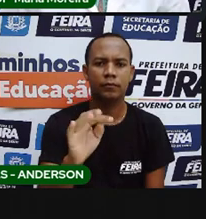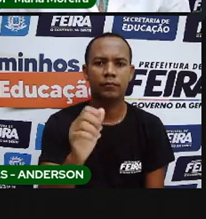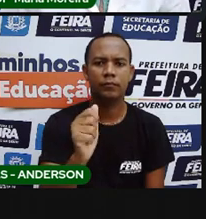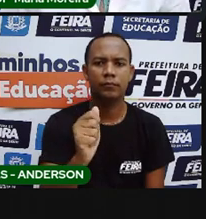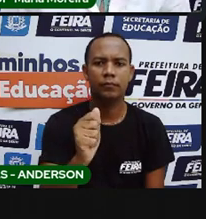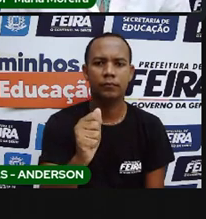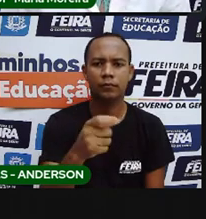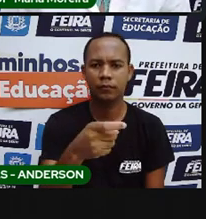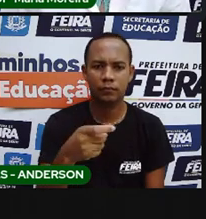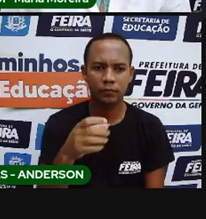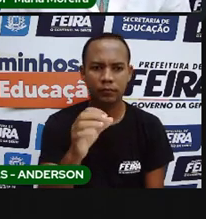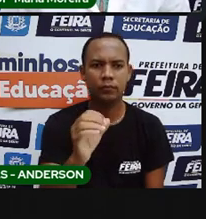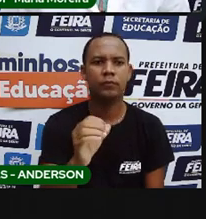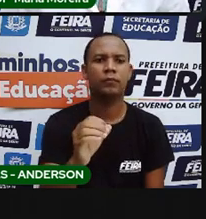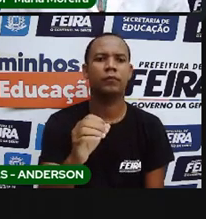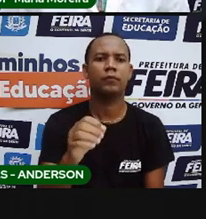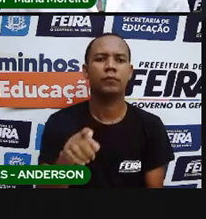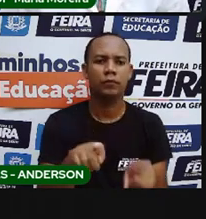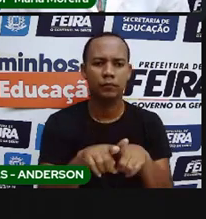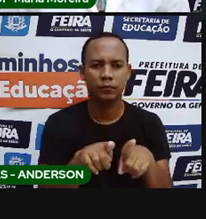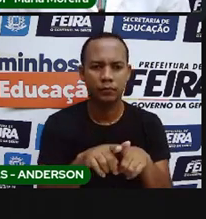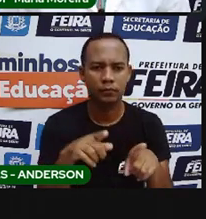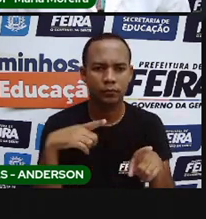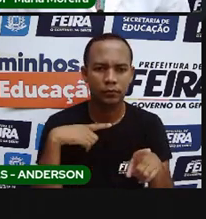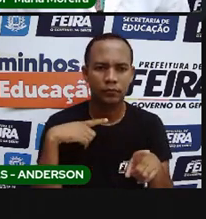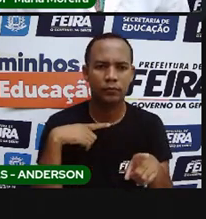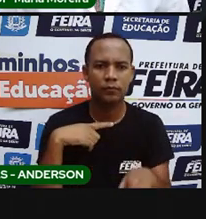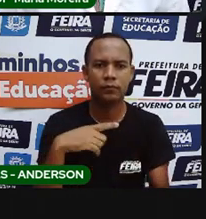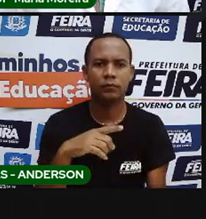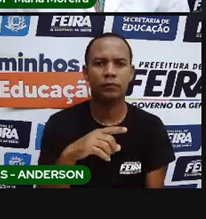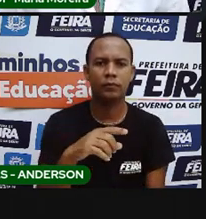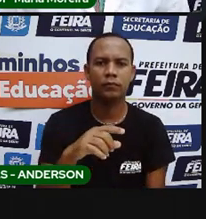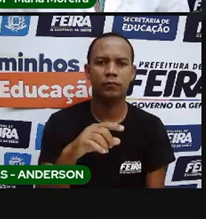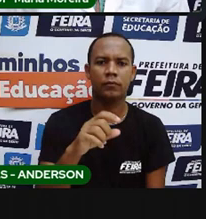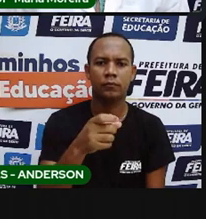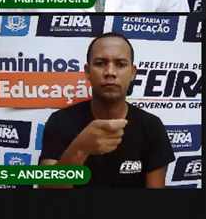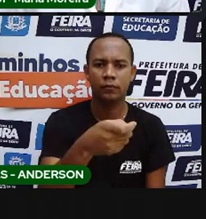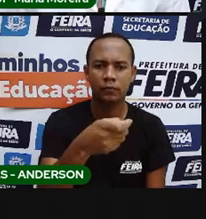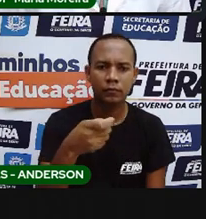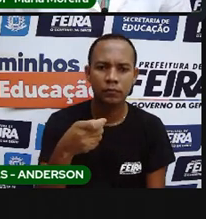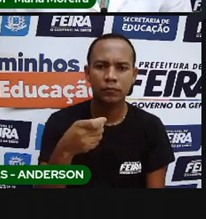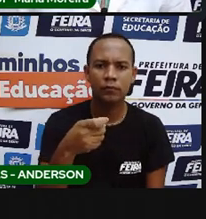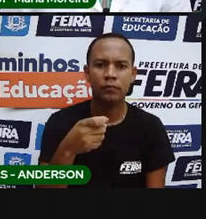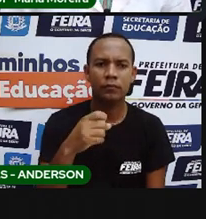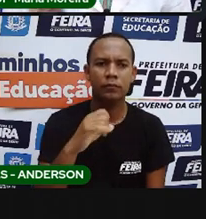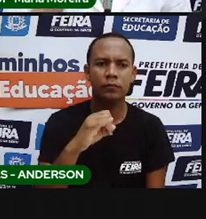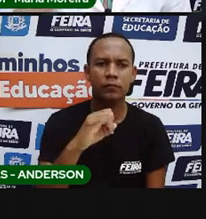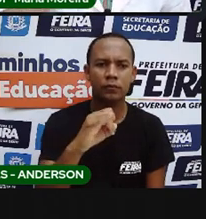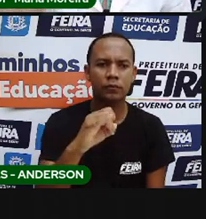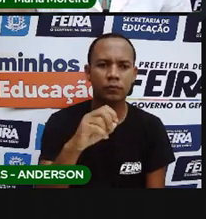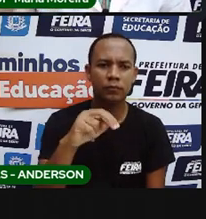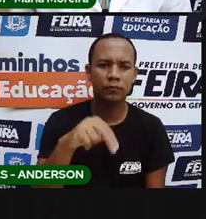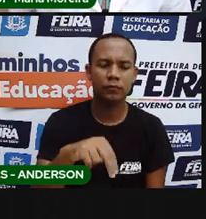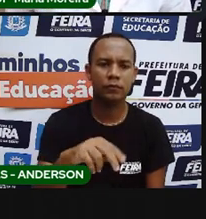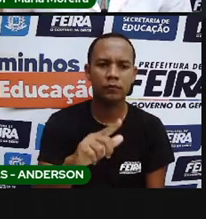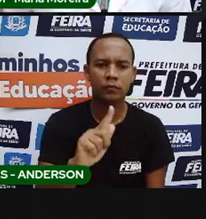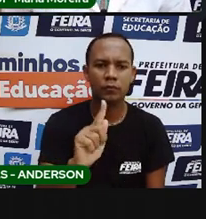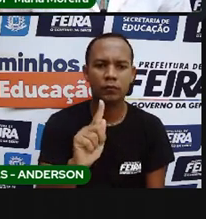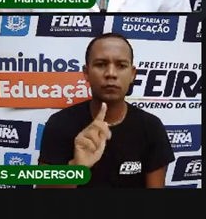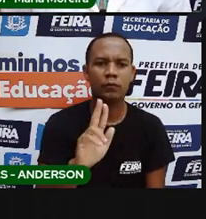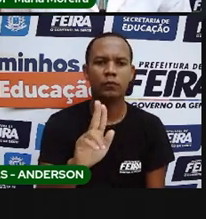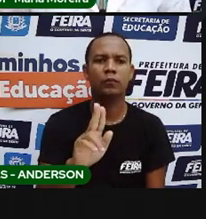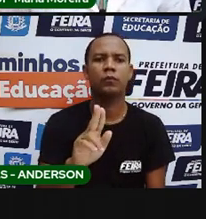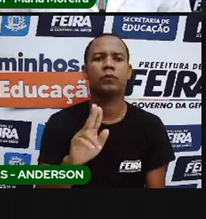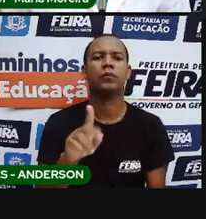Já tem o Ximu, tem o Xavante e vários outros, né? Aí fica a